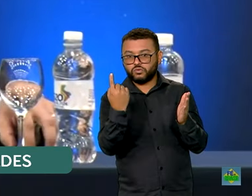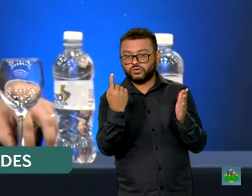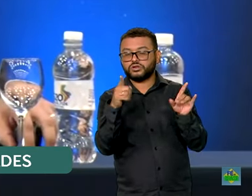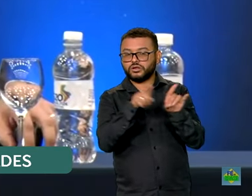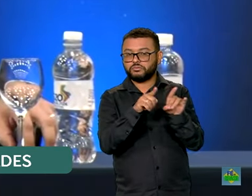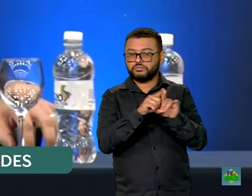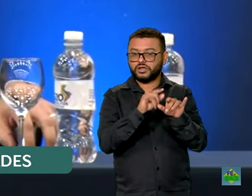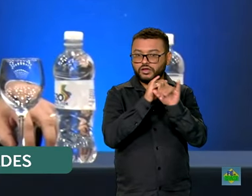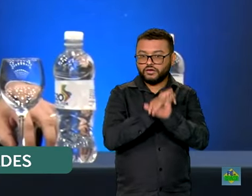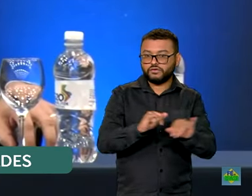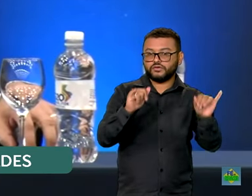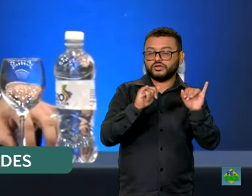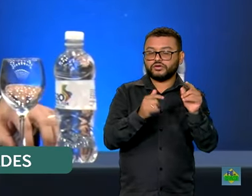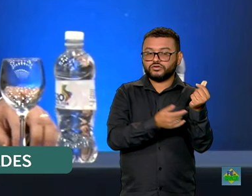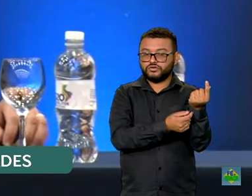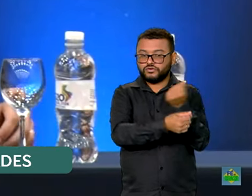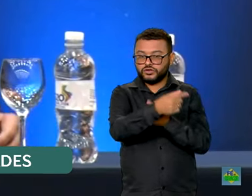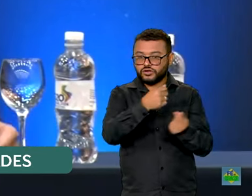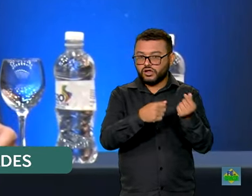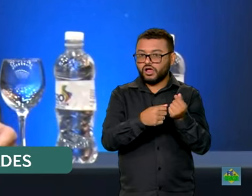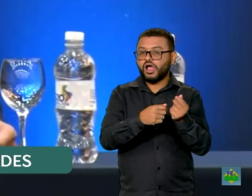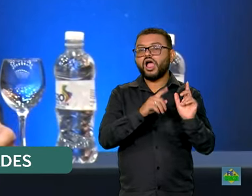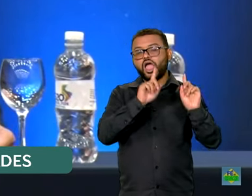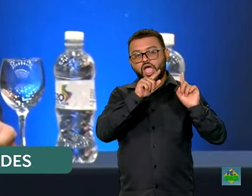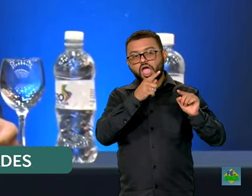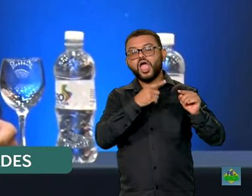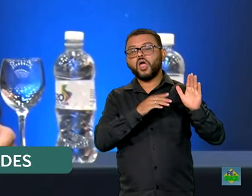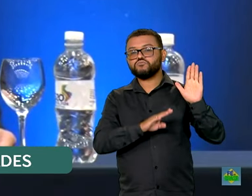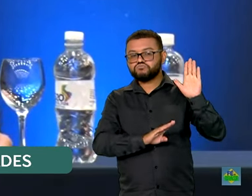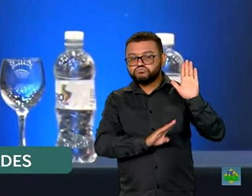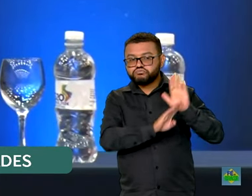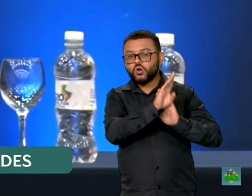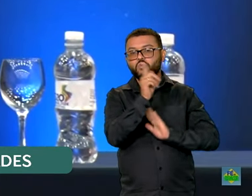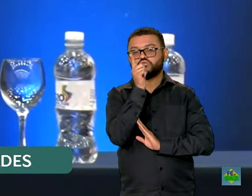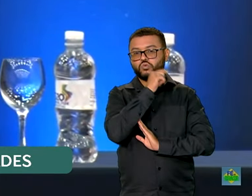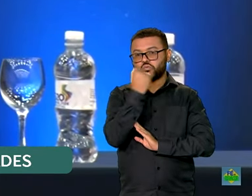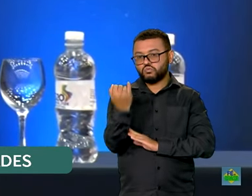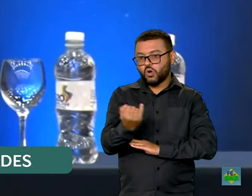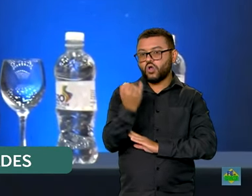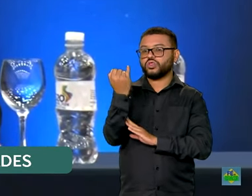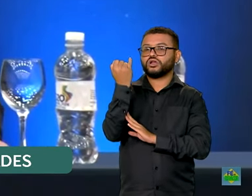comunicado da trilha financeira. Então, um avanço bastante significativo.